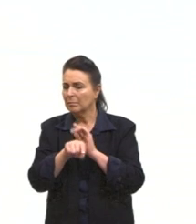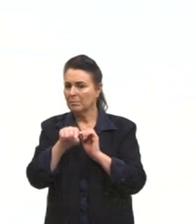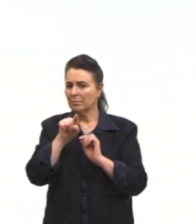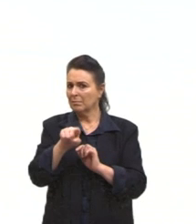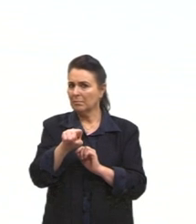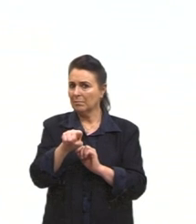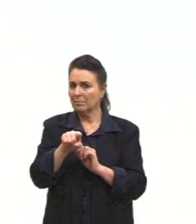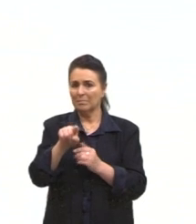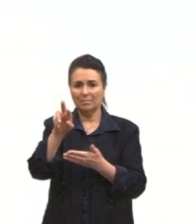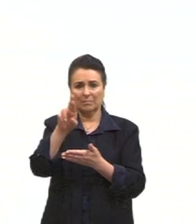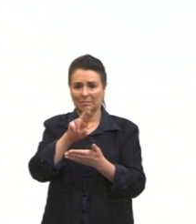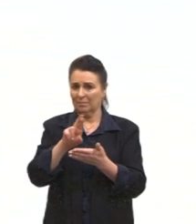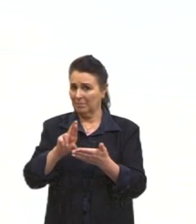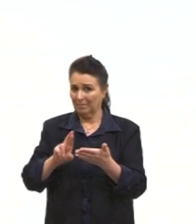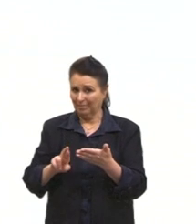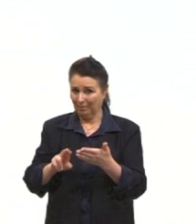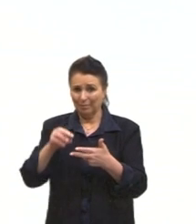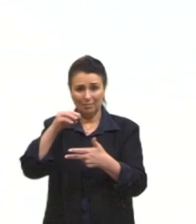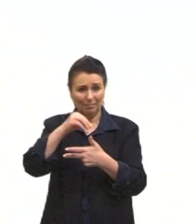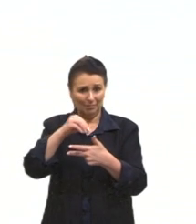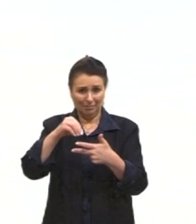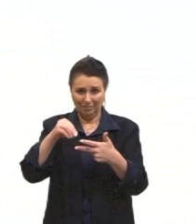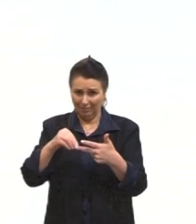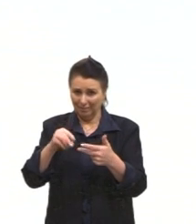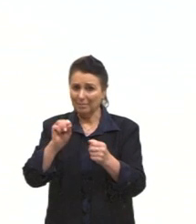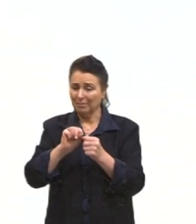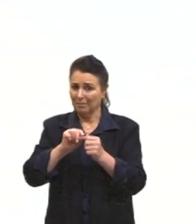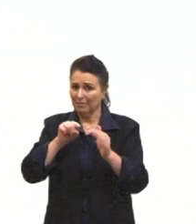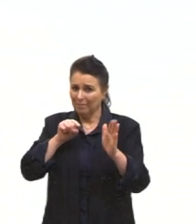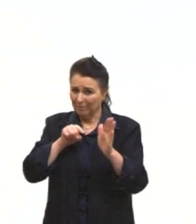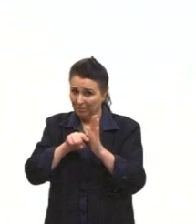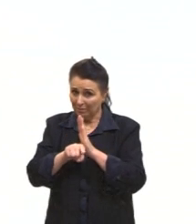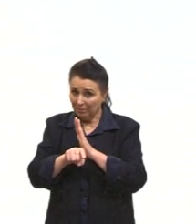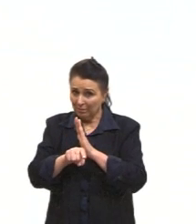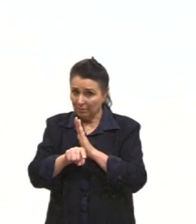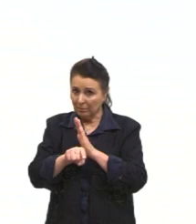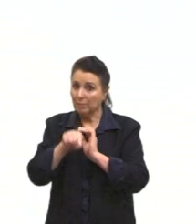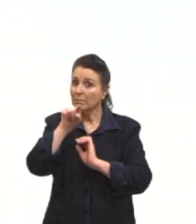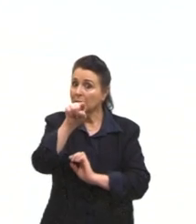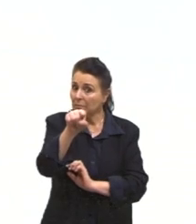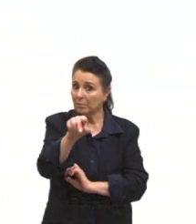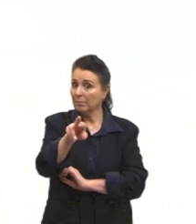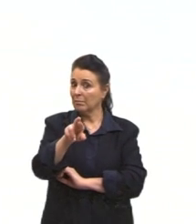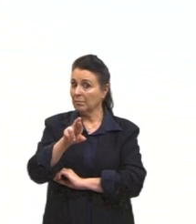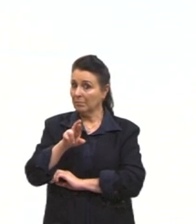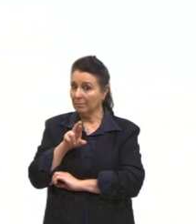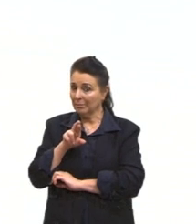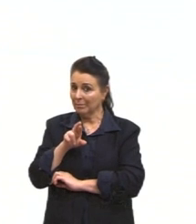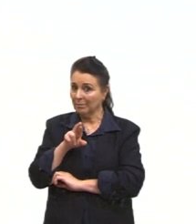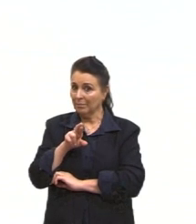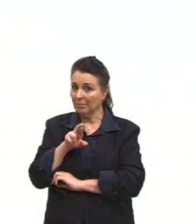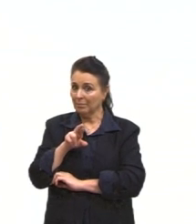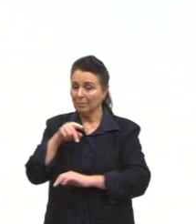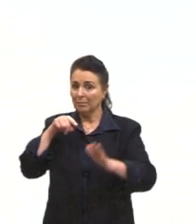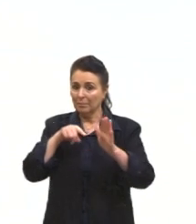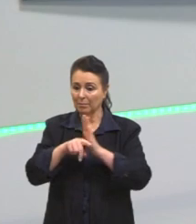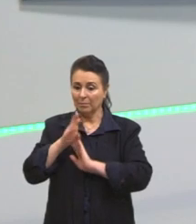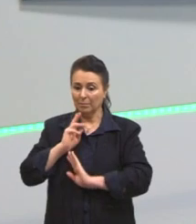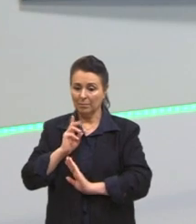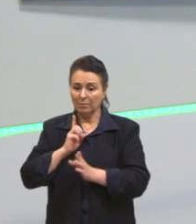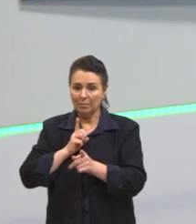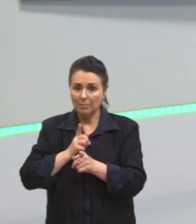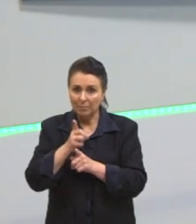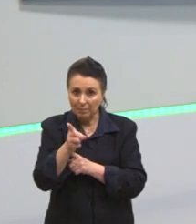recomendada na redação do Enem. Por quê? Porque se tu faz uma pergunta direta, tu tem que responder. A pergunta direta é aquela que carrega o ponto de